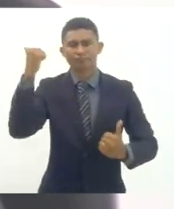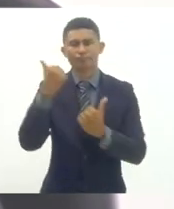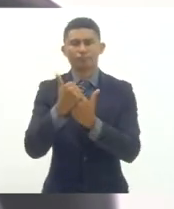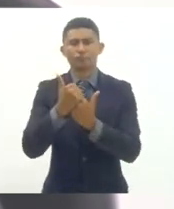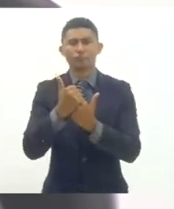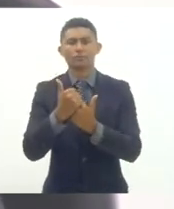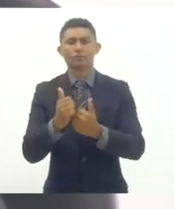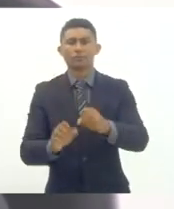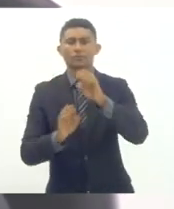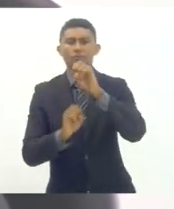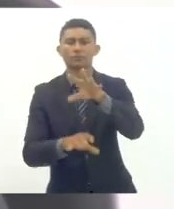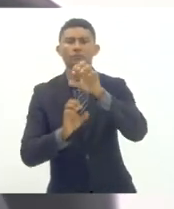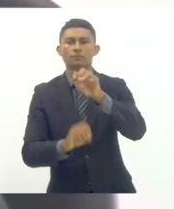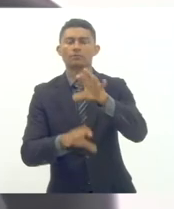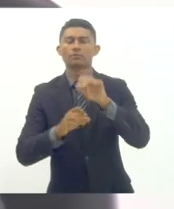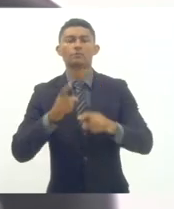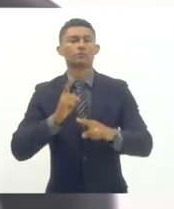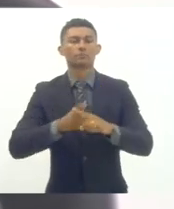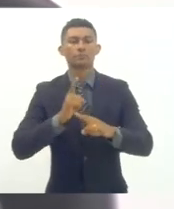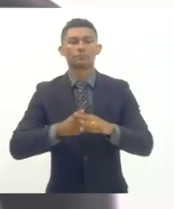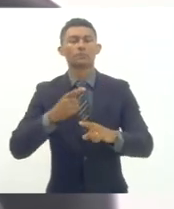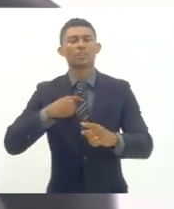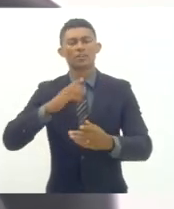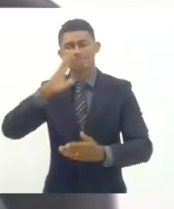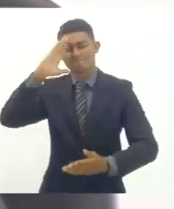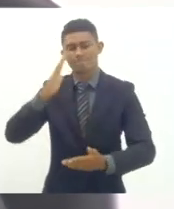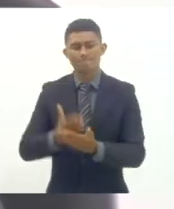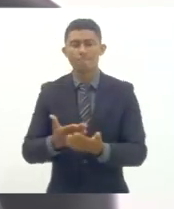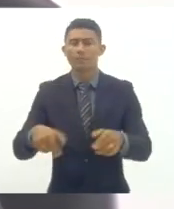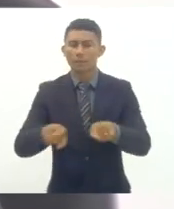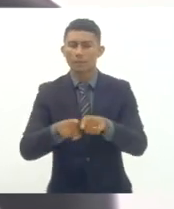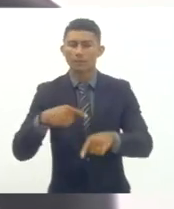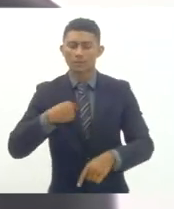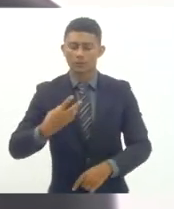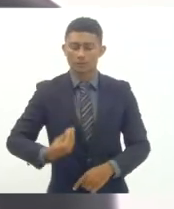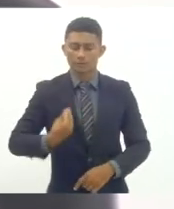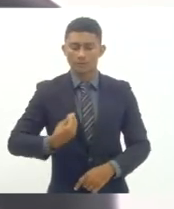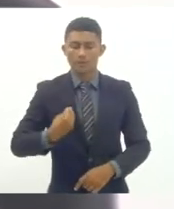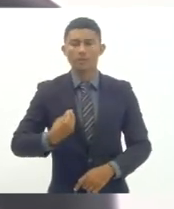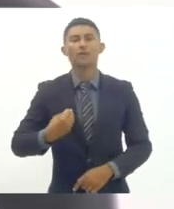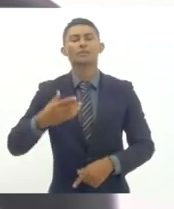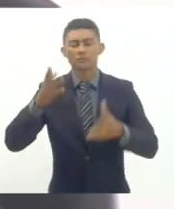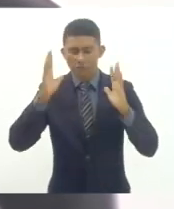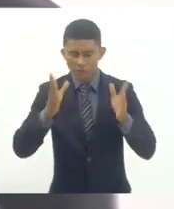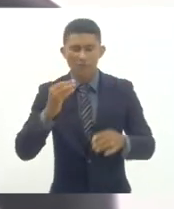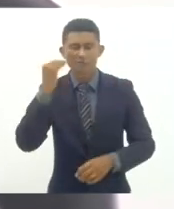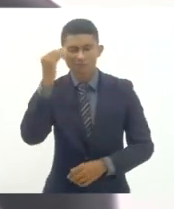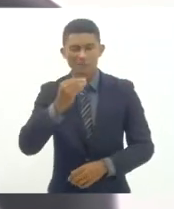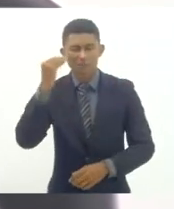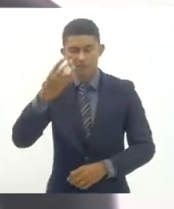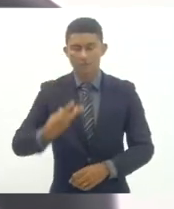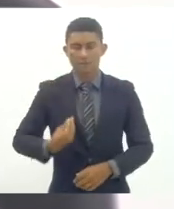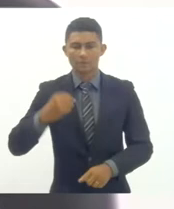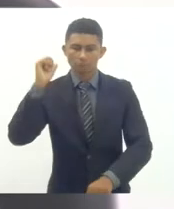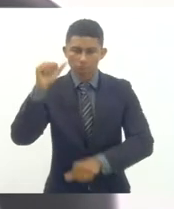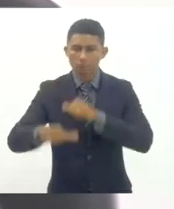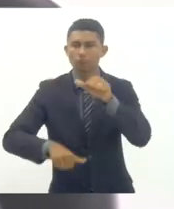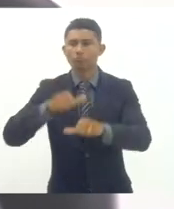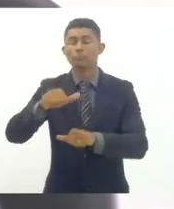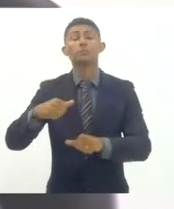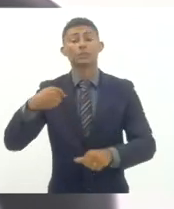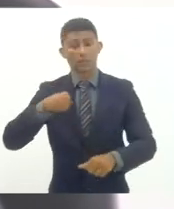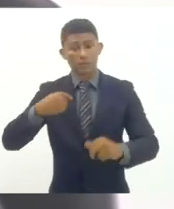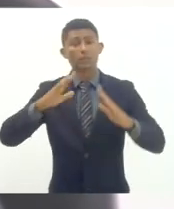educação porque acredito e vivenciei pessoalmente que a educação transforma as vidas eu sou filha da escola